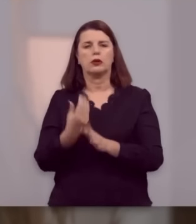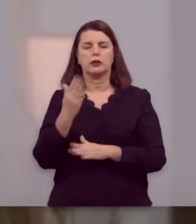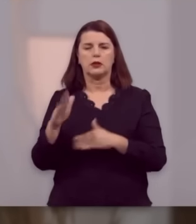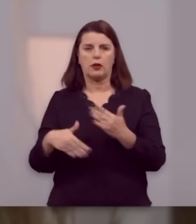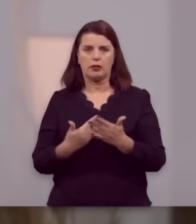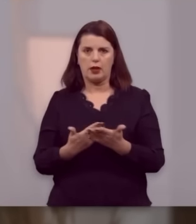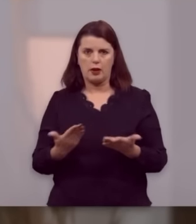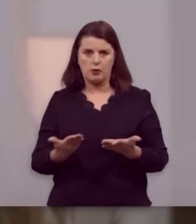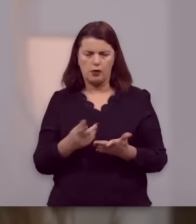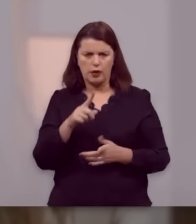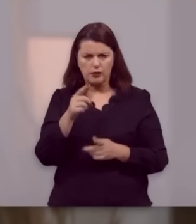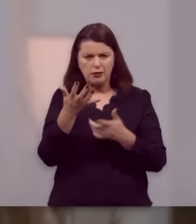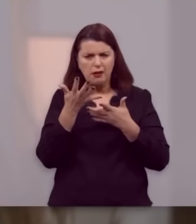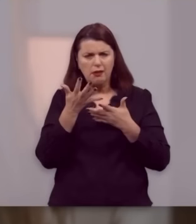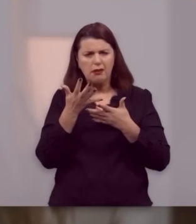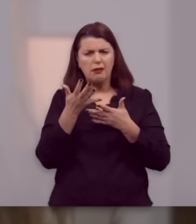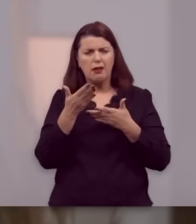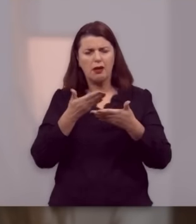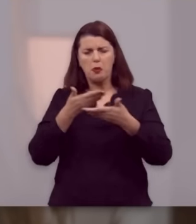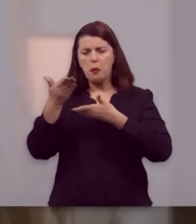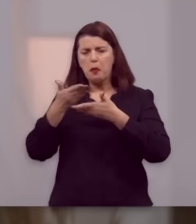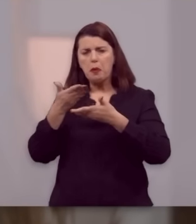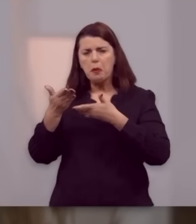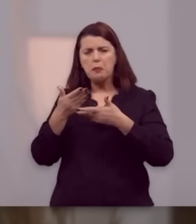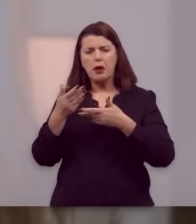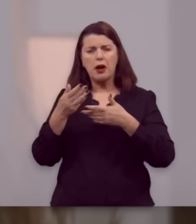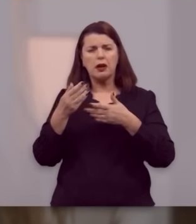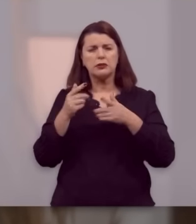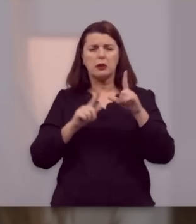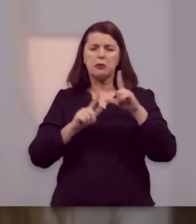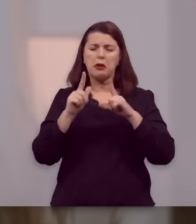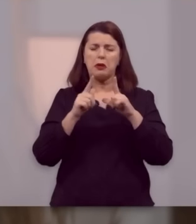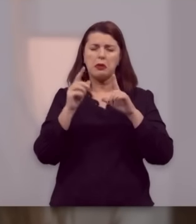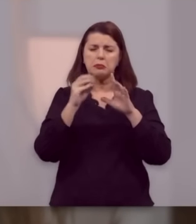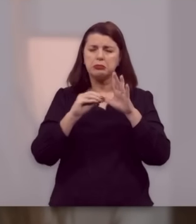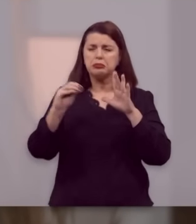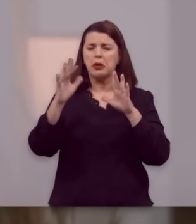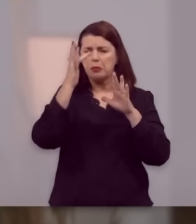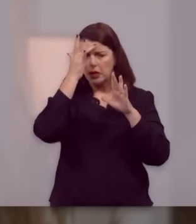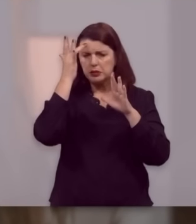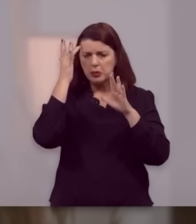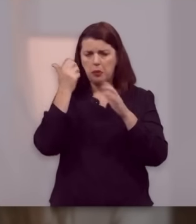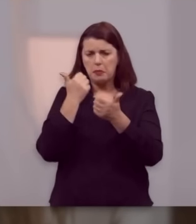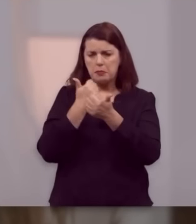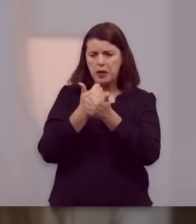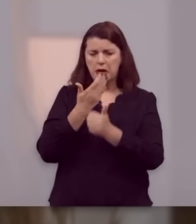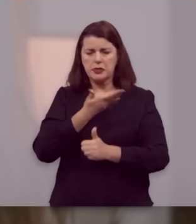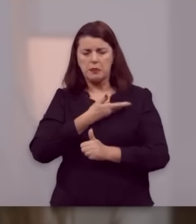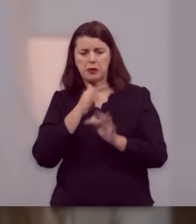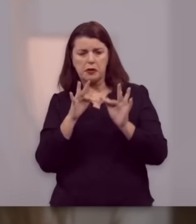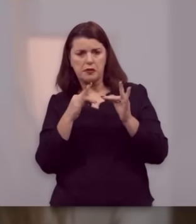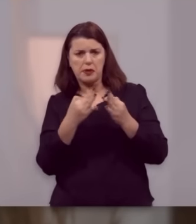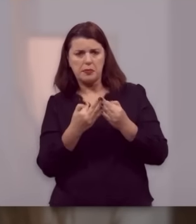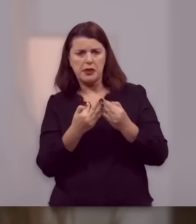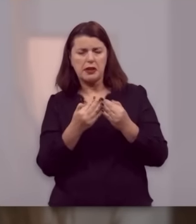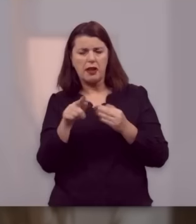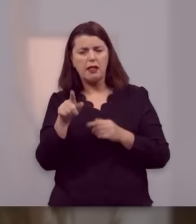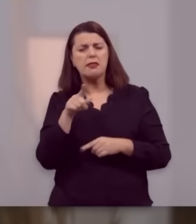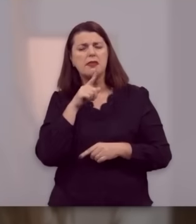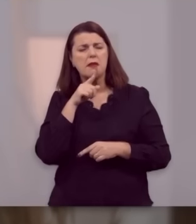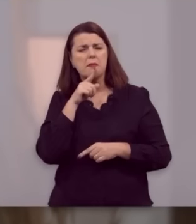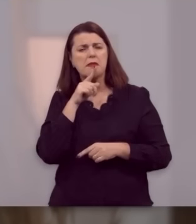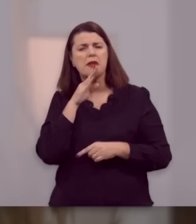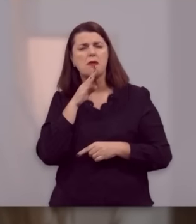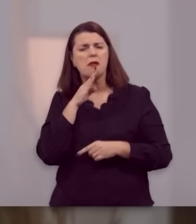até agora. E se você quer compartilhar esse programa com alguém próximo a você, algum amigo, algum parente, para que ele também